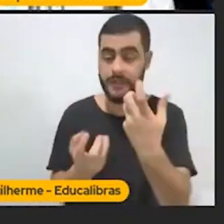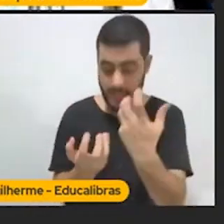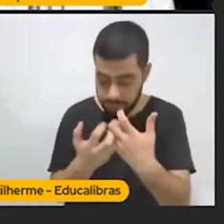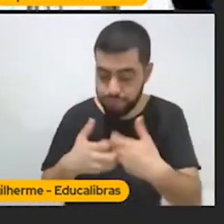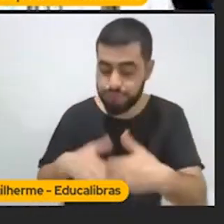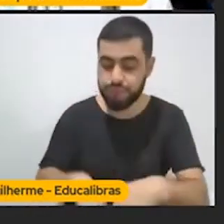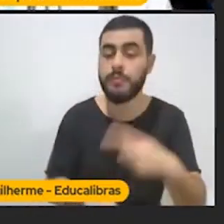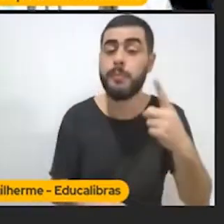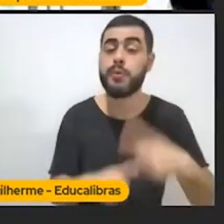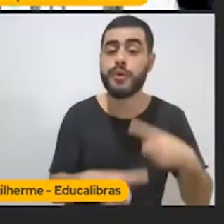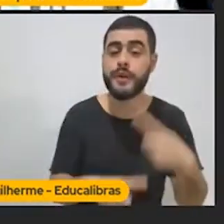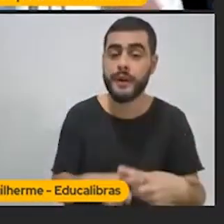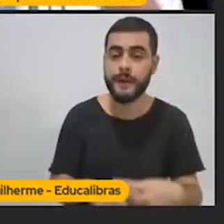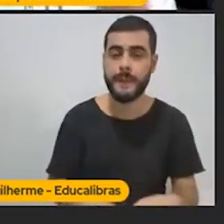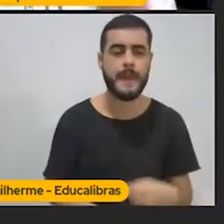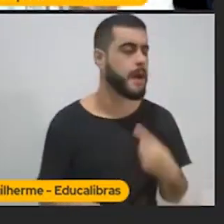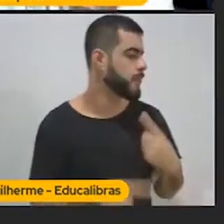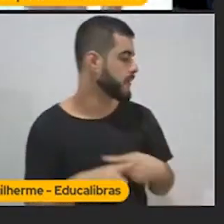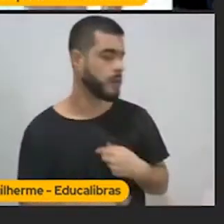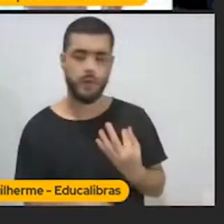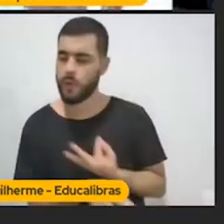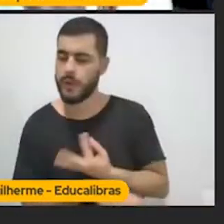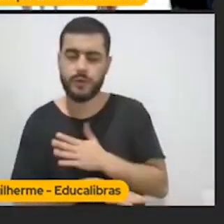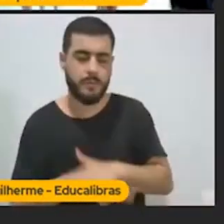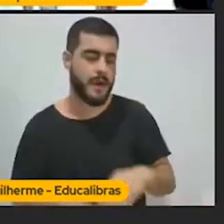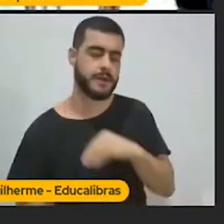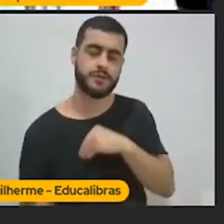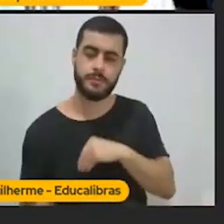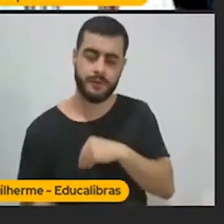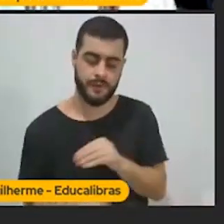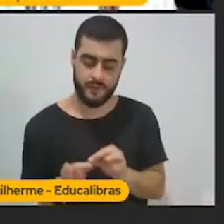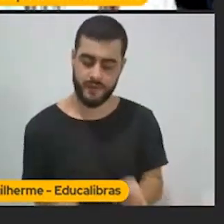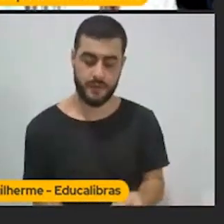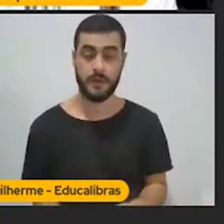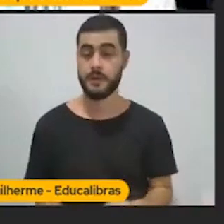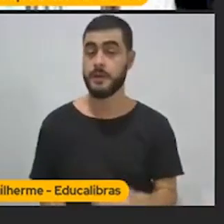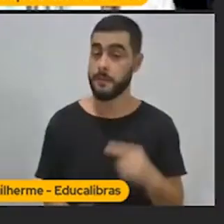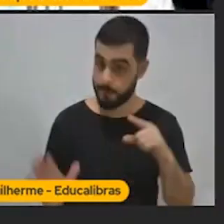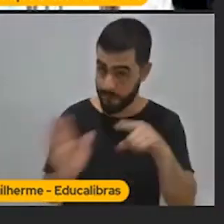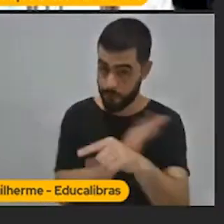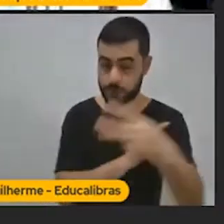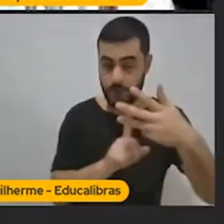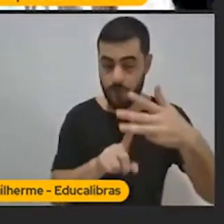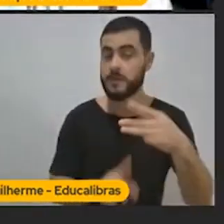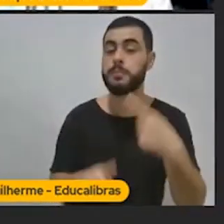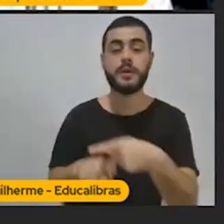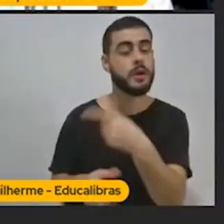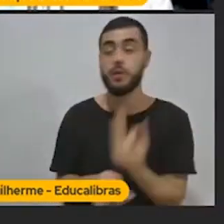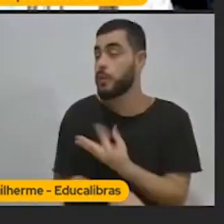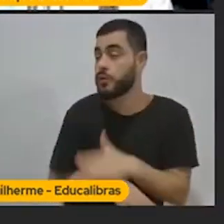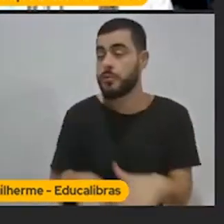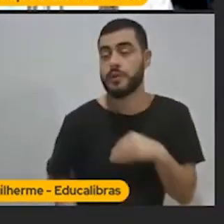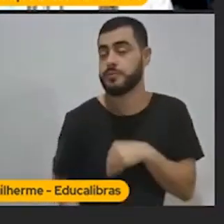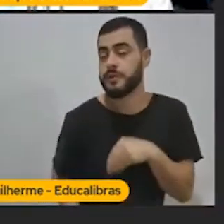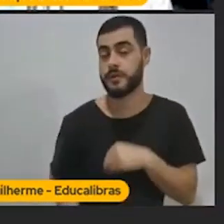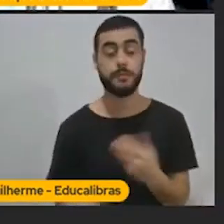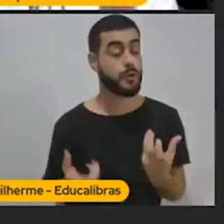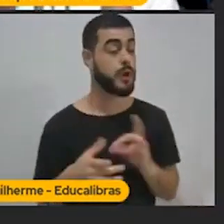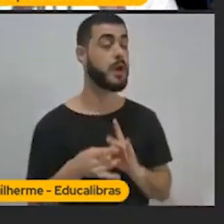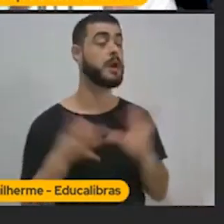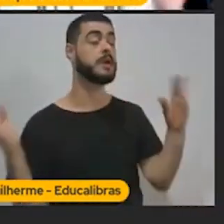eu não aguento mais apenas sobreviver? Por que você não aguenta mais sobreviver? Por que eu gostaria de autonomia e dinheiro no bolso?